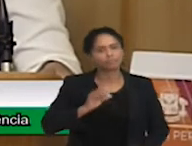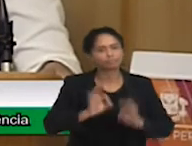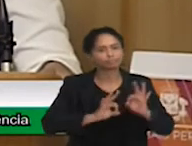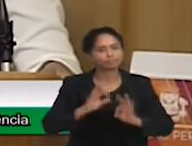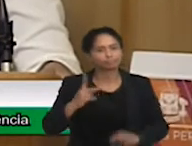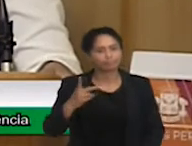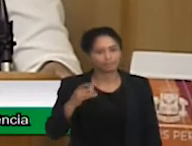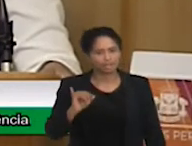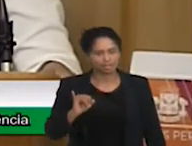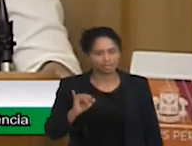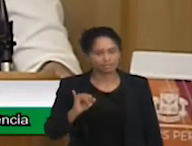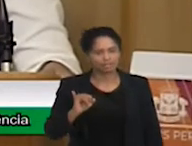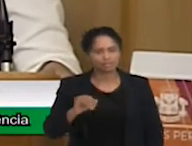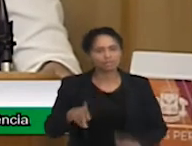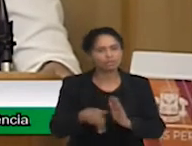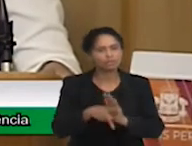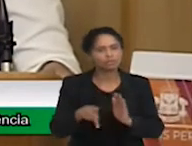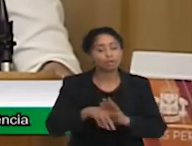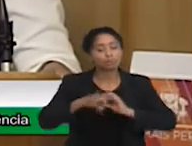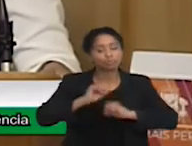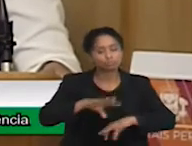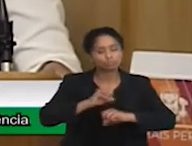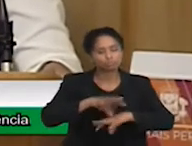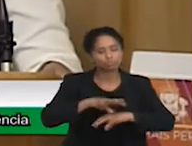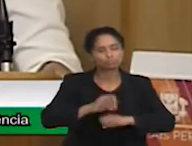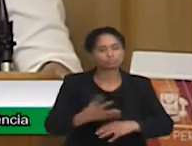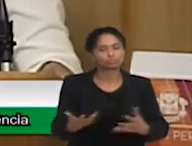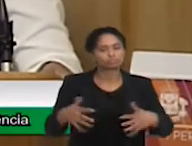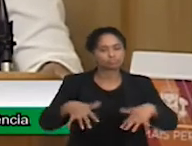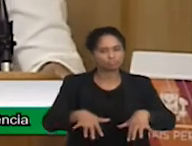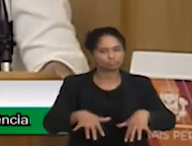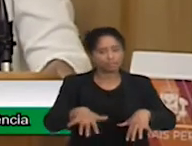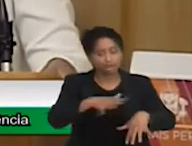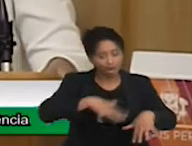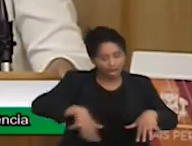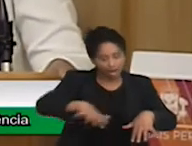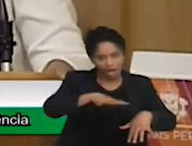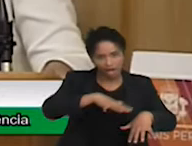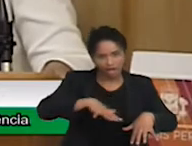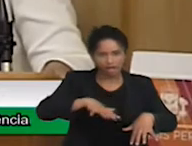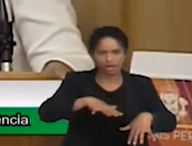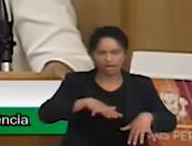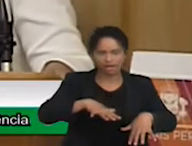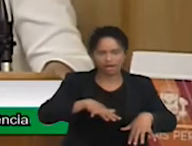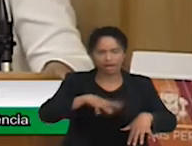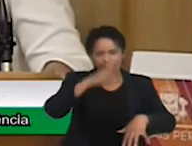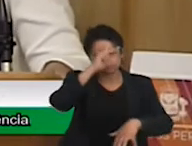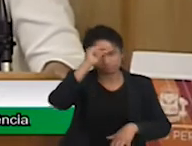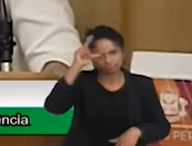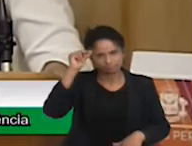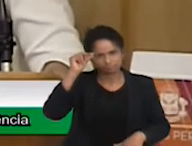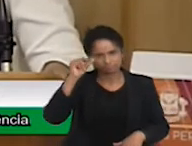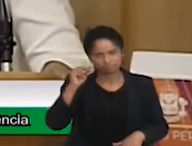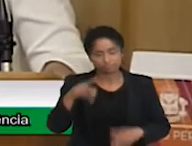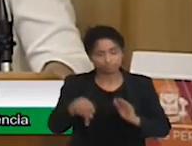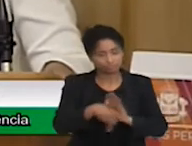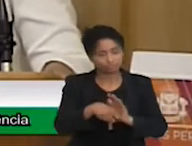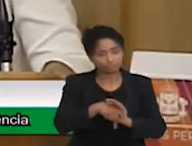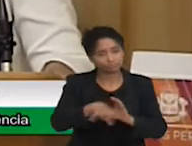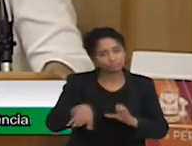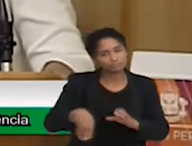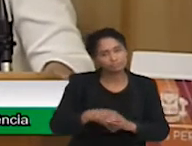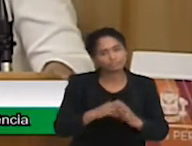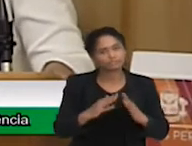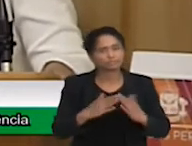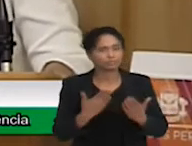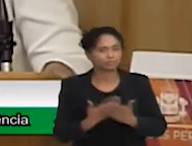inclusiva e sua rede de ensino, ampliando o acesso, a permanência da qualidade nas escolas para